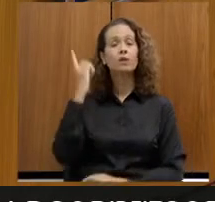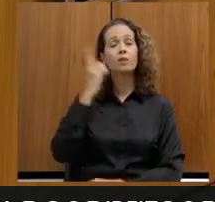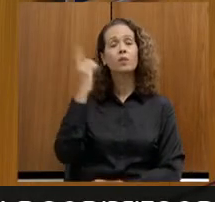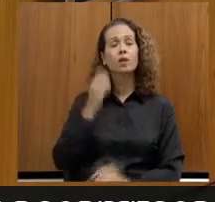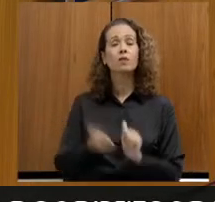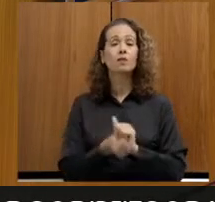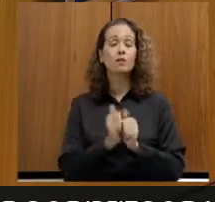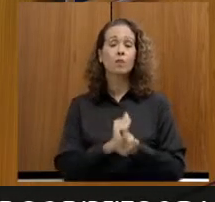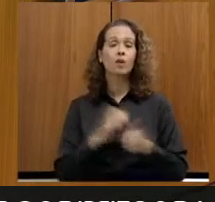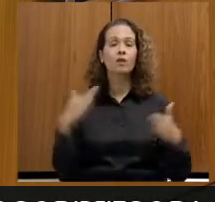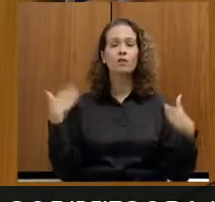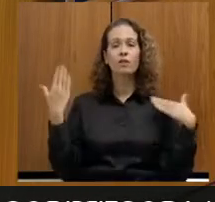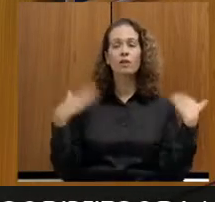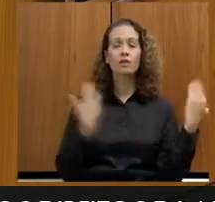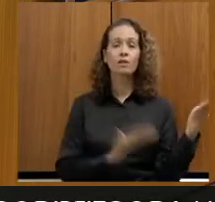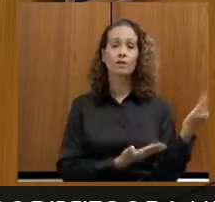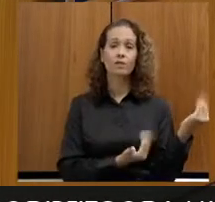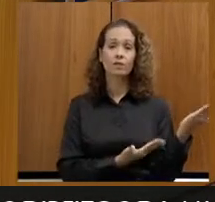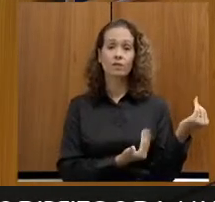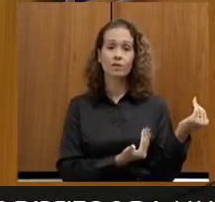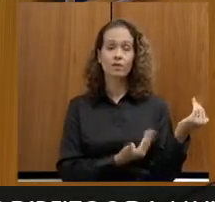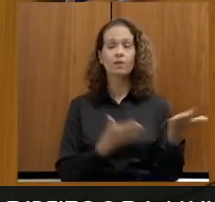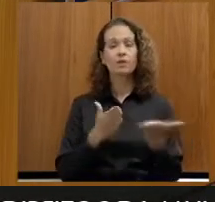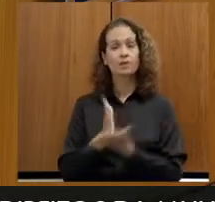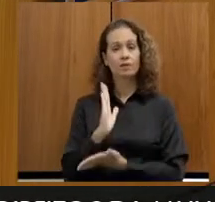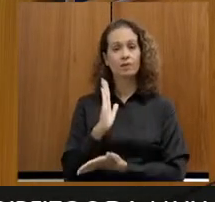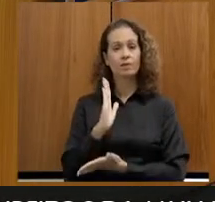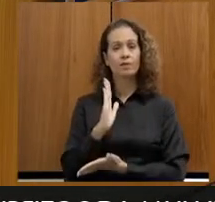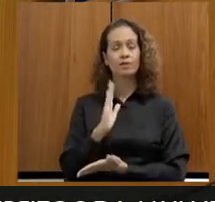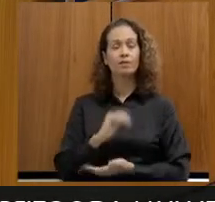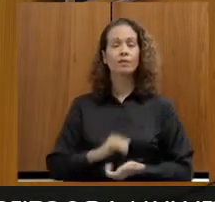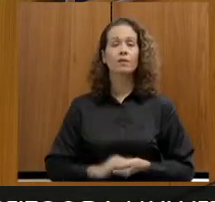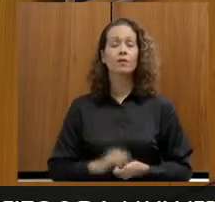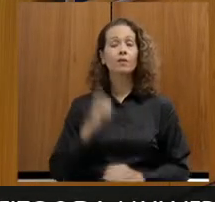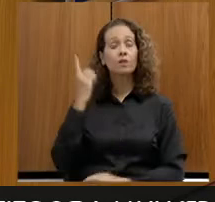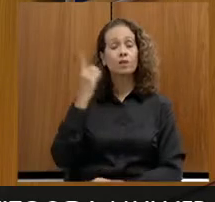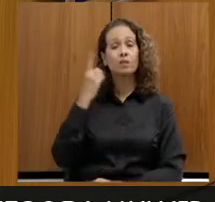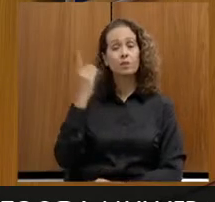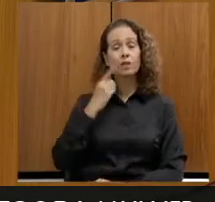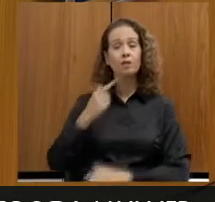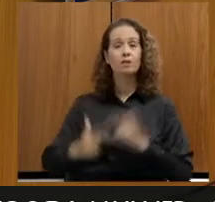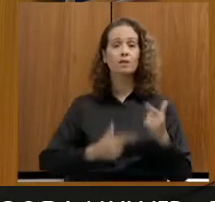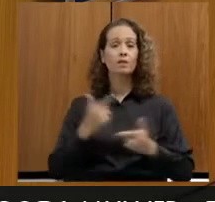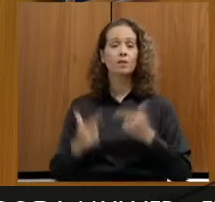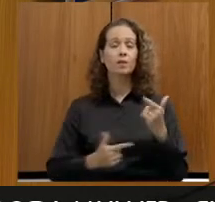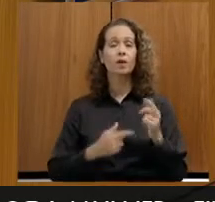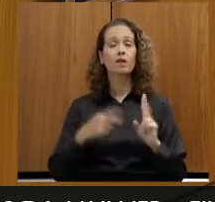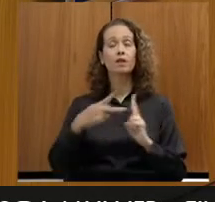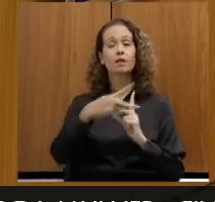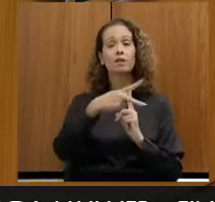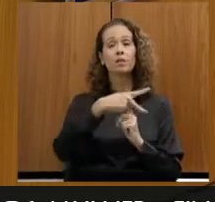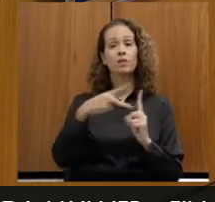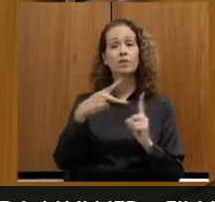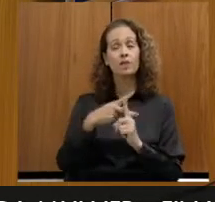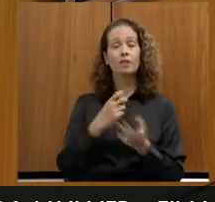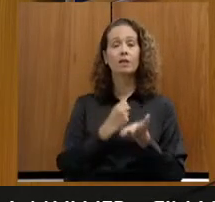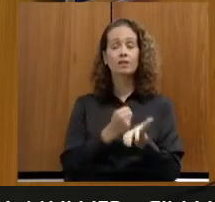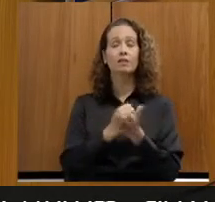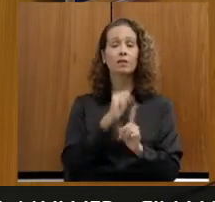Esporte, Lazer e Juventude. Aprovado. Os deputados do Trabalho da Previdência e da Assistência Social.